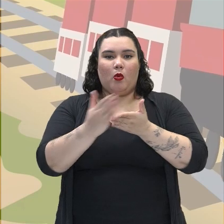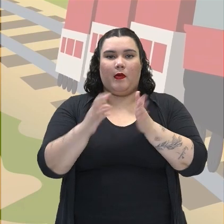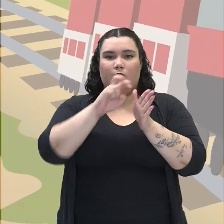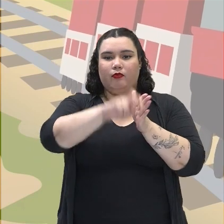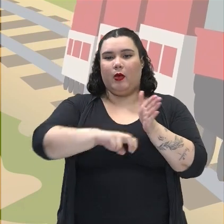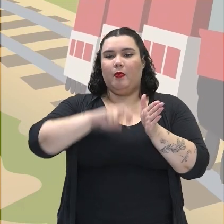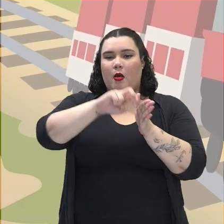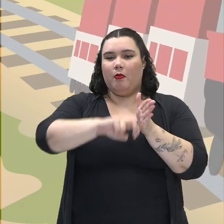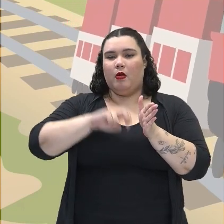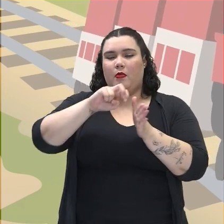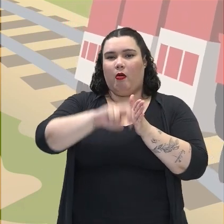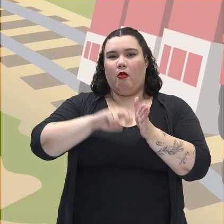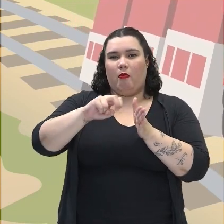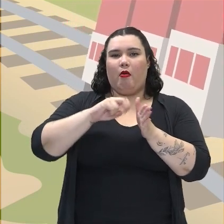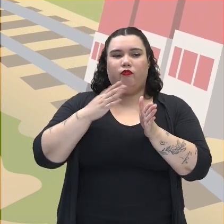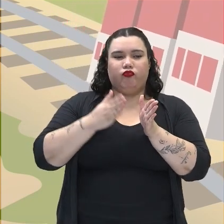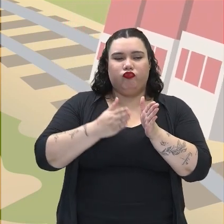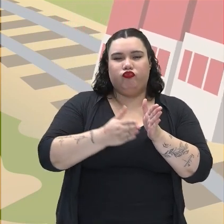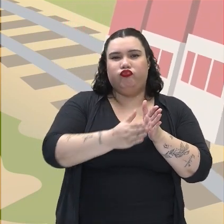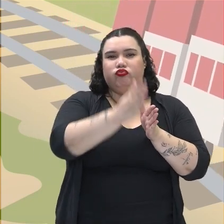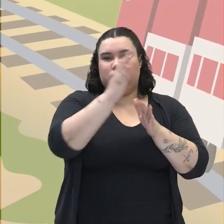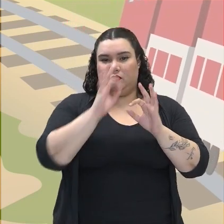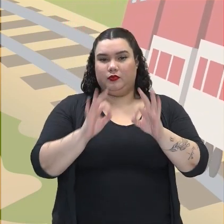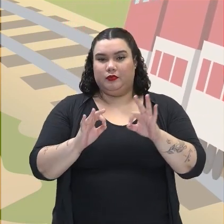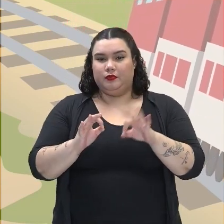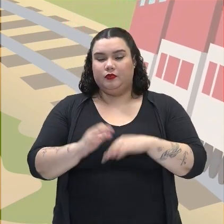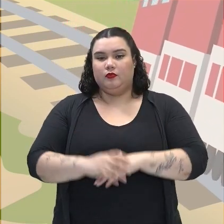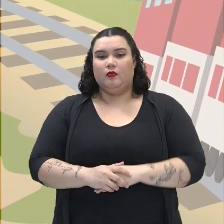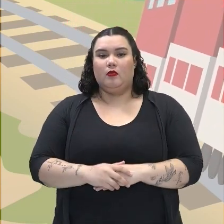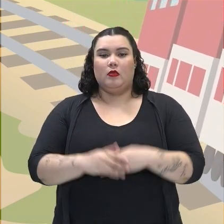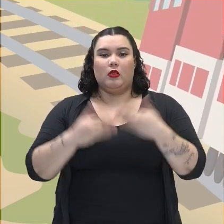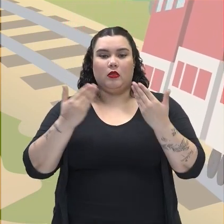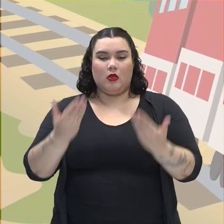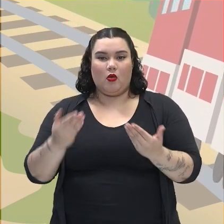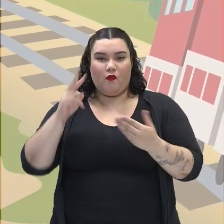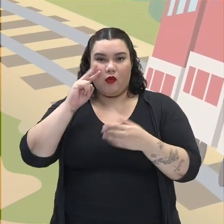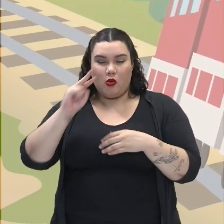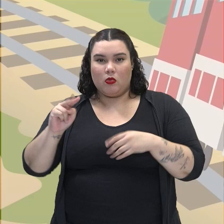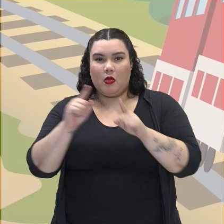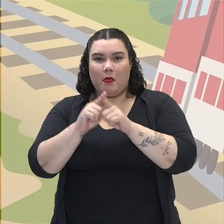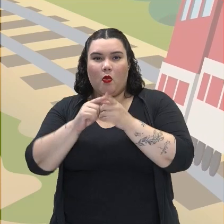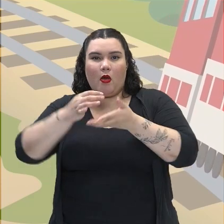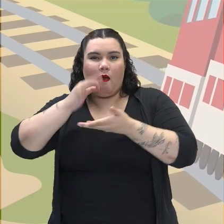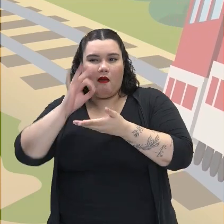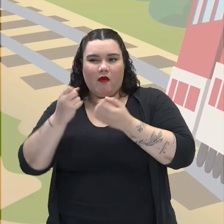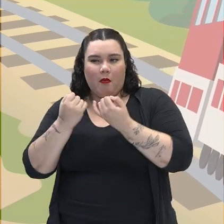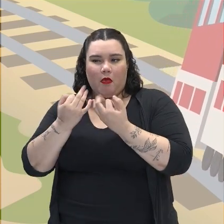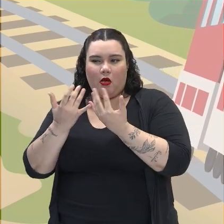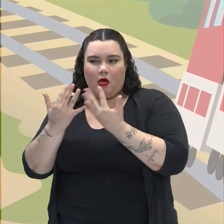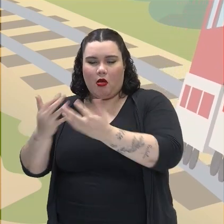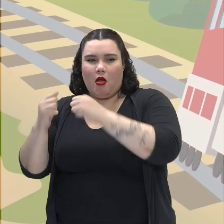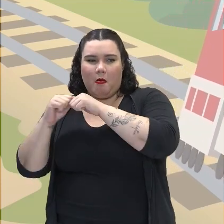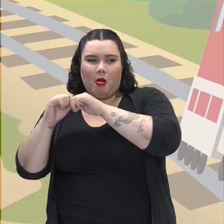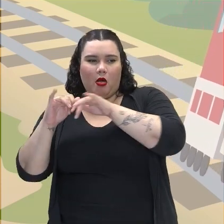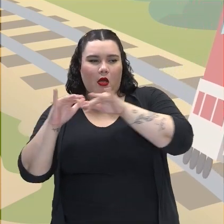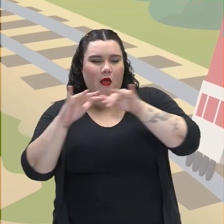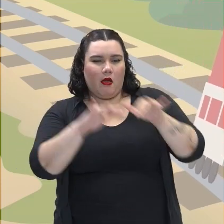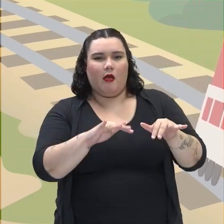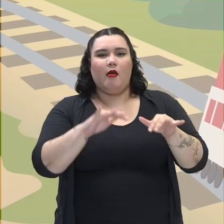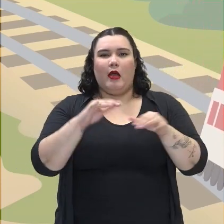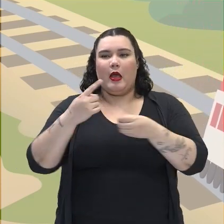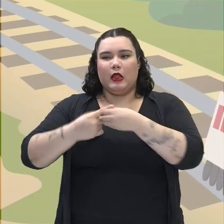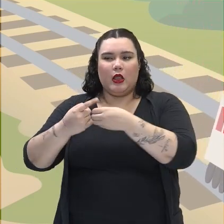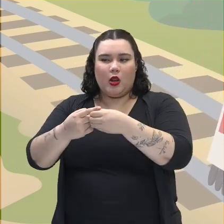um modo muito grande, saindo do litoral, produção do café, né? Saiu do litoral e indo para o interior do país. Mas, qual é a relação que nós podemos